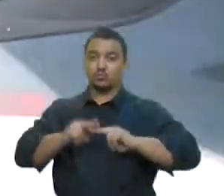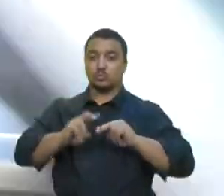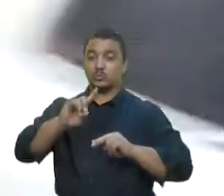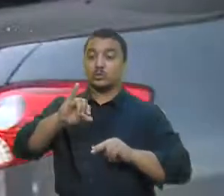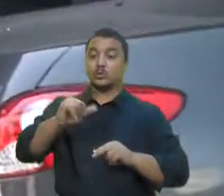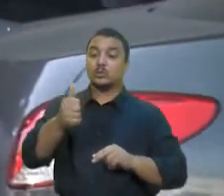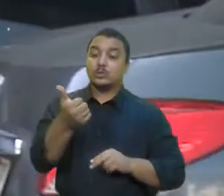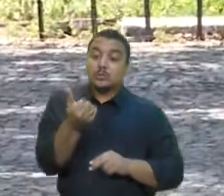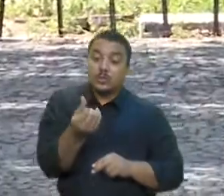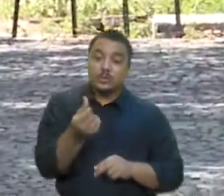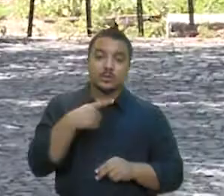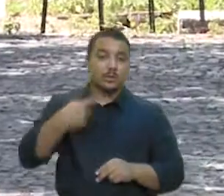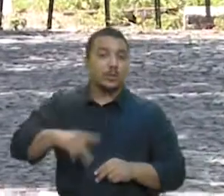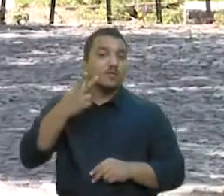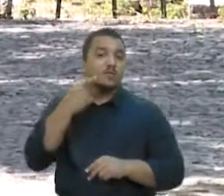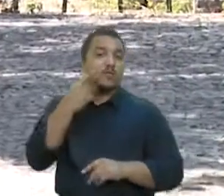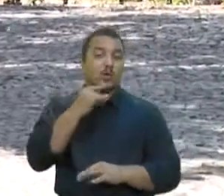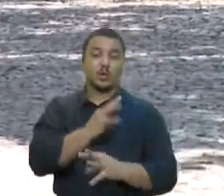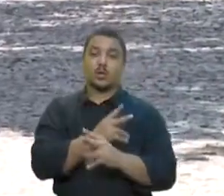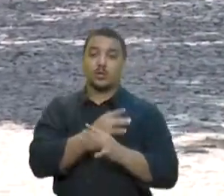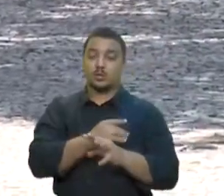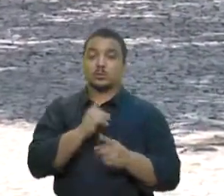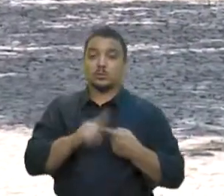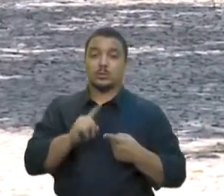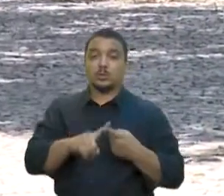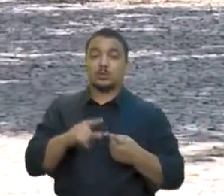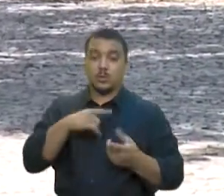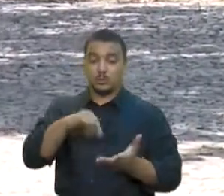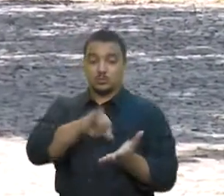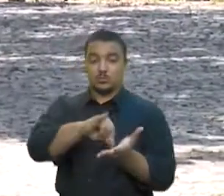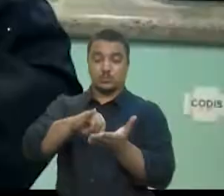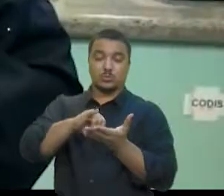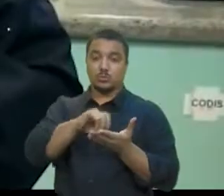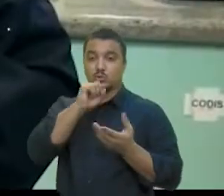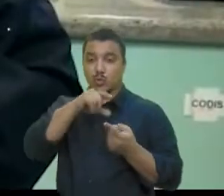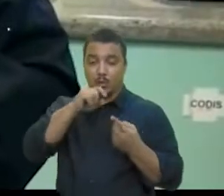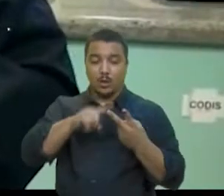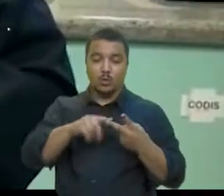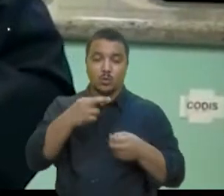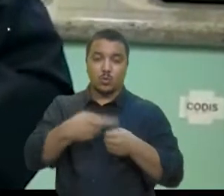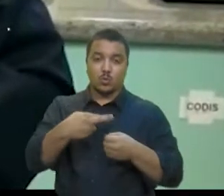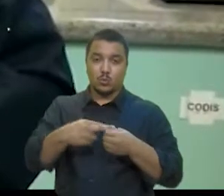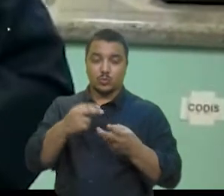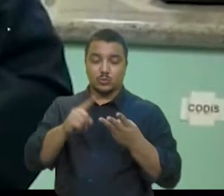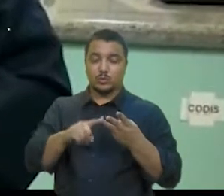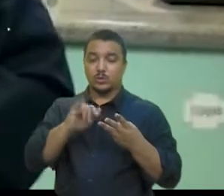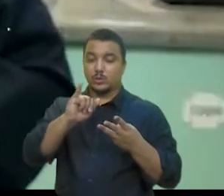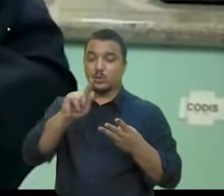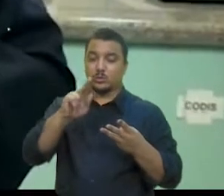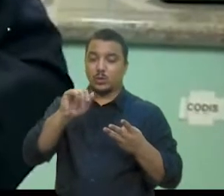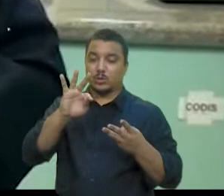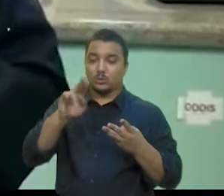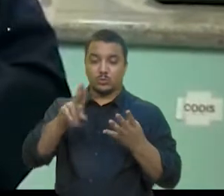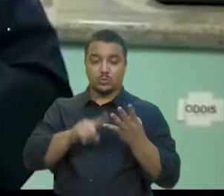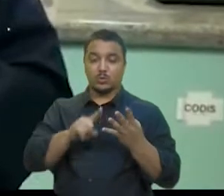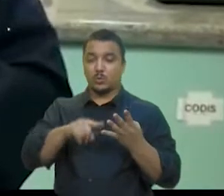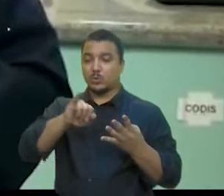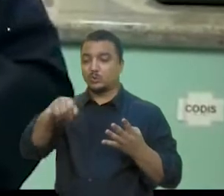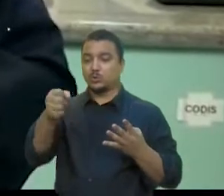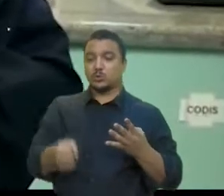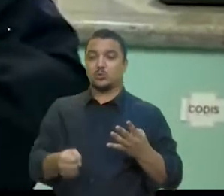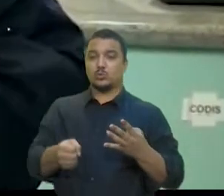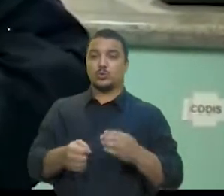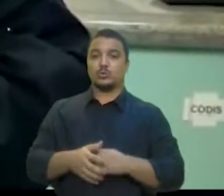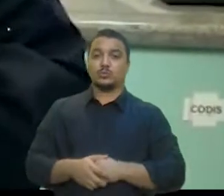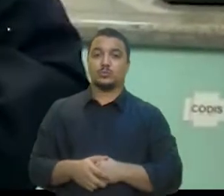tanto em Fortaleza quanto nos núcleos de Sobral, Russas, Iguatu e Juazeiro do Norte. Essa coleta